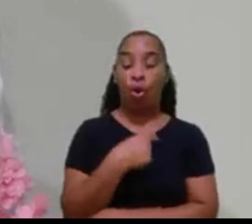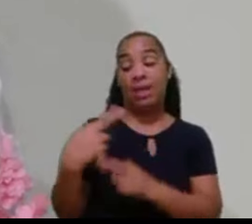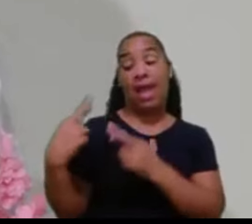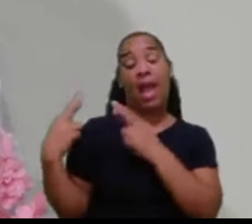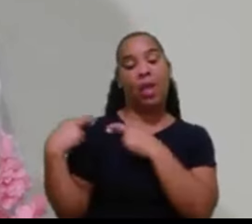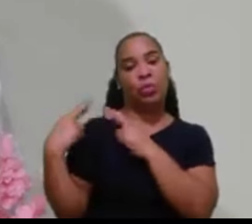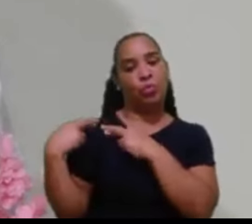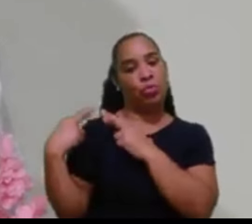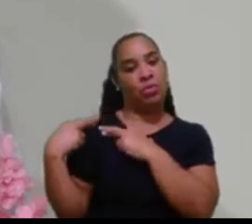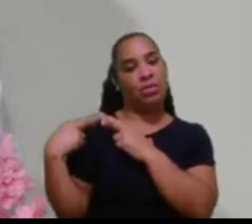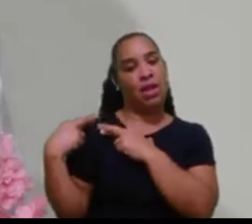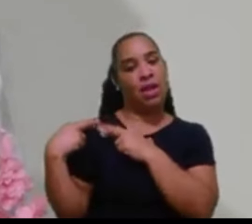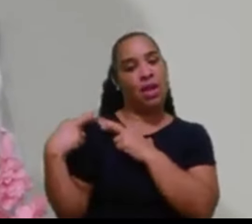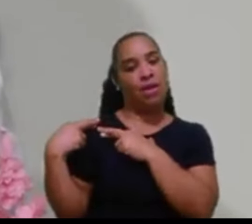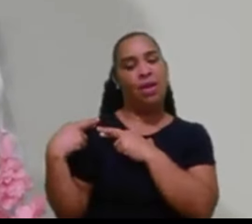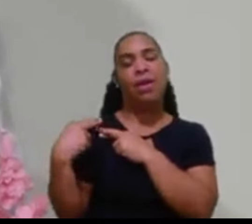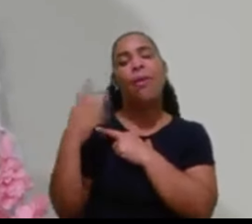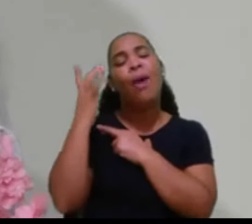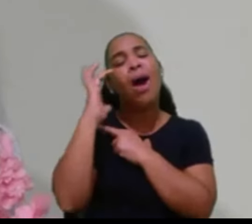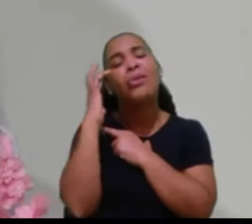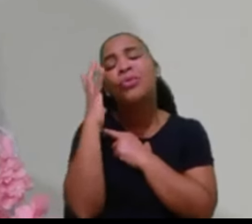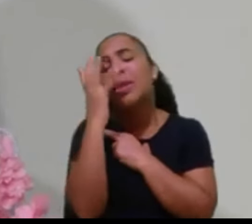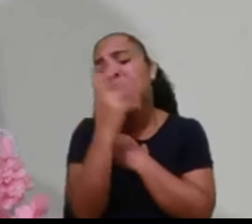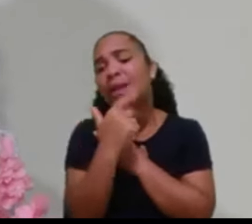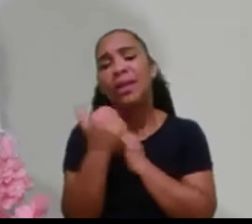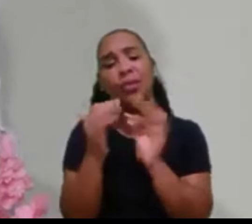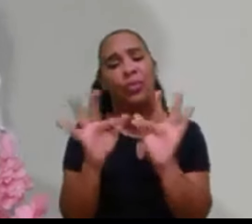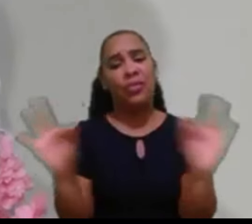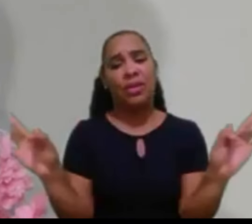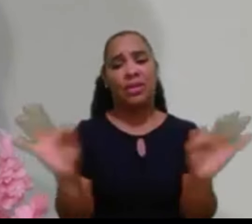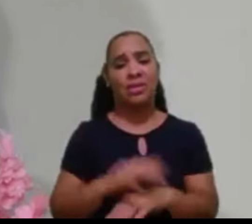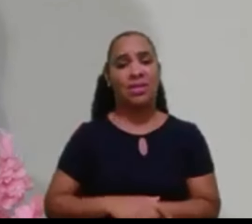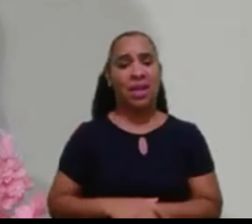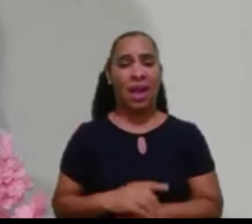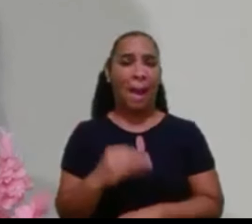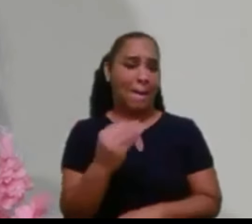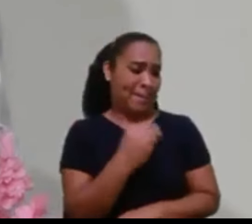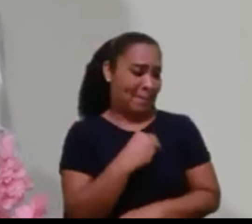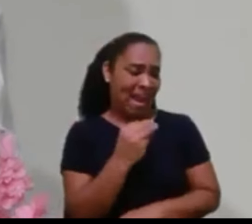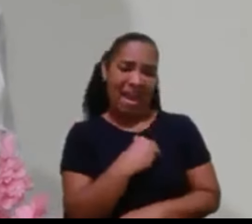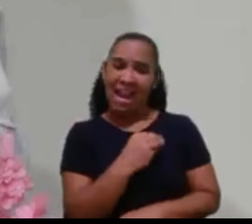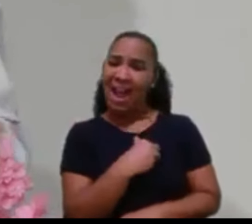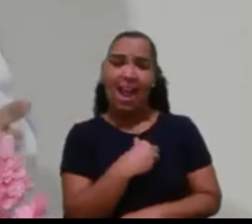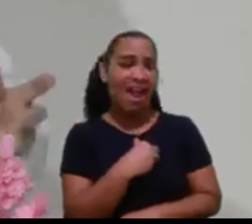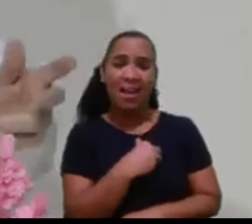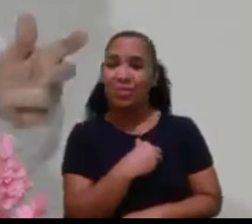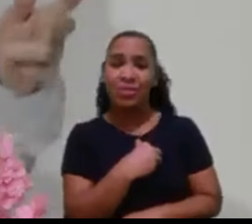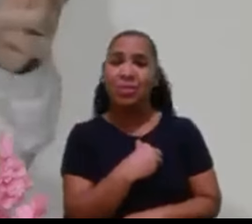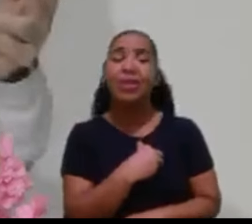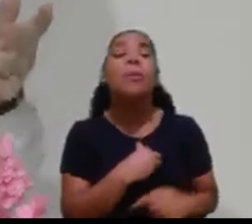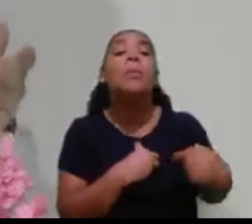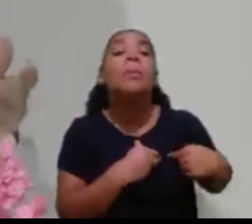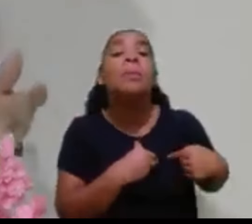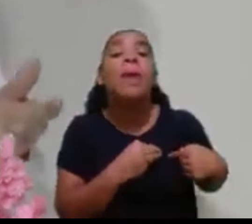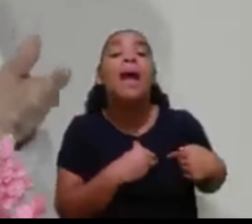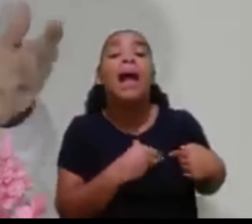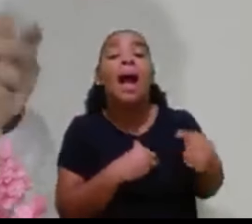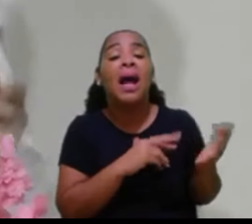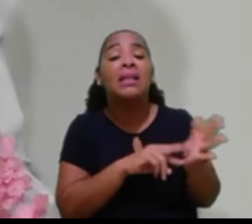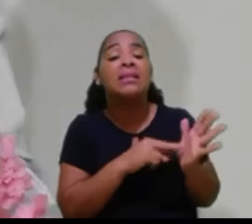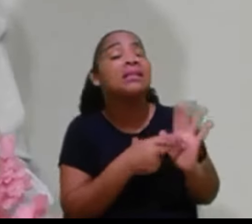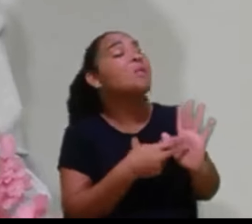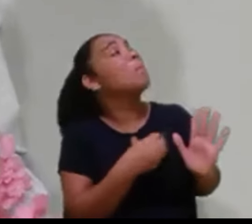Eu acho isso lindo. Nós não temos pecados. O que é pecado? Pecar contra Deus.